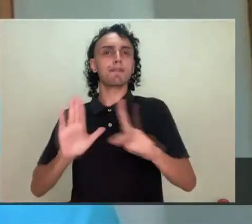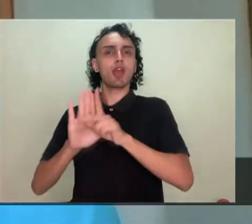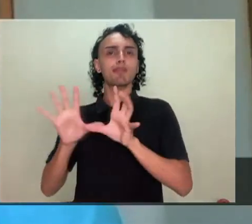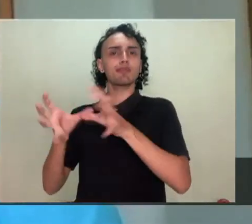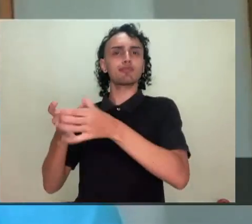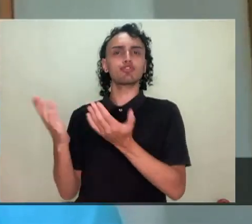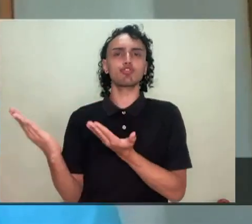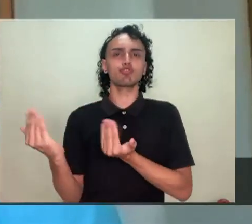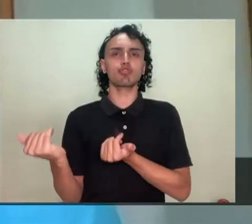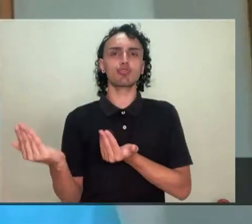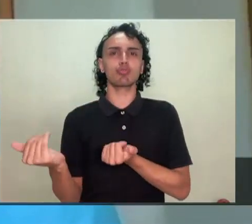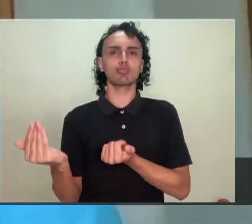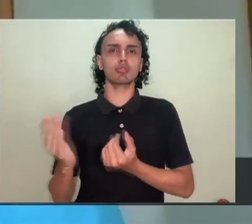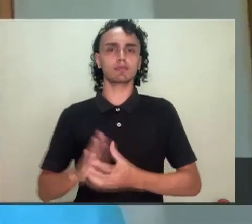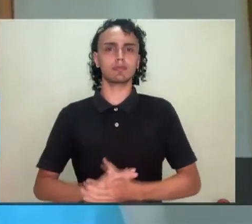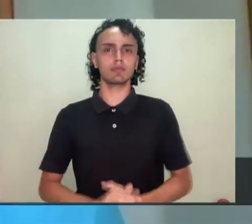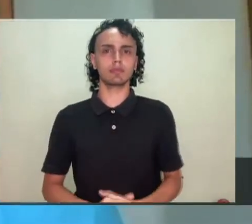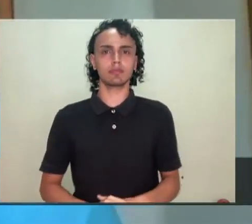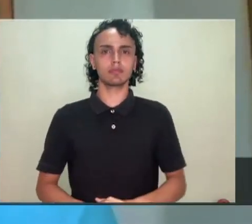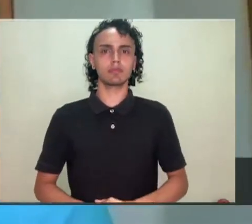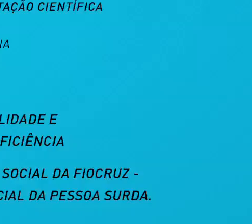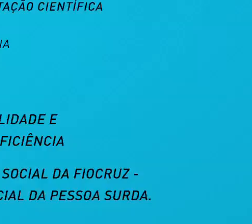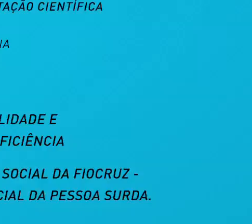do atendimento aos direitos da juventude.